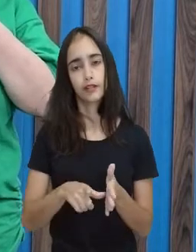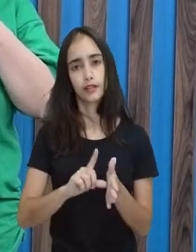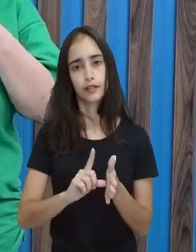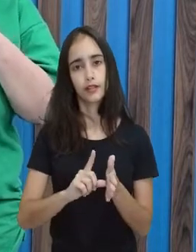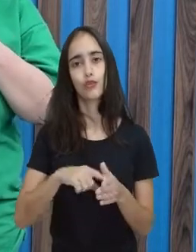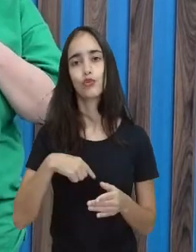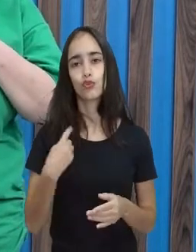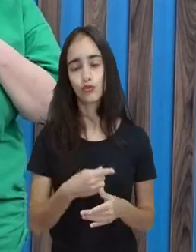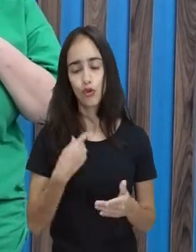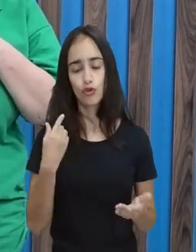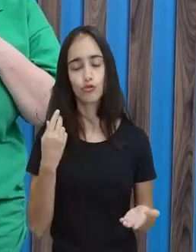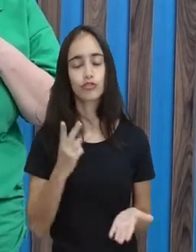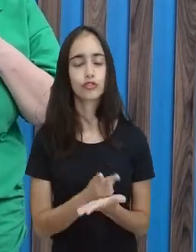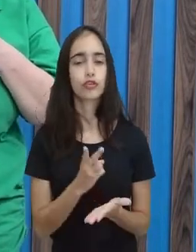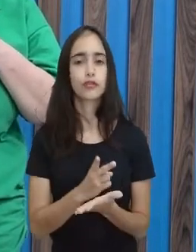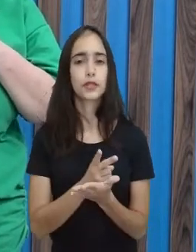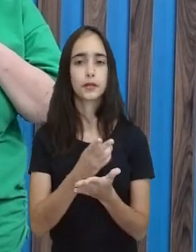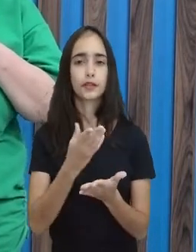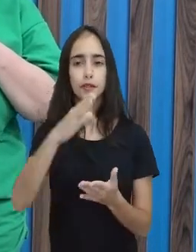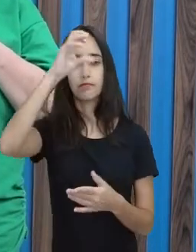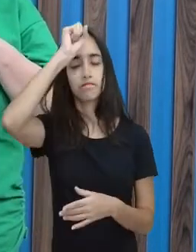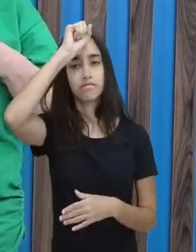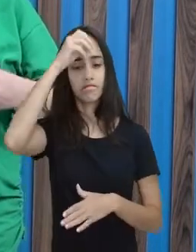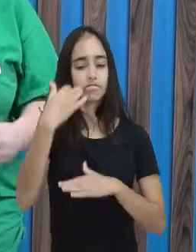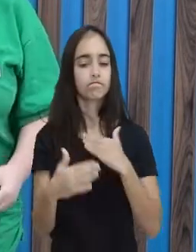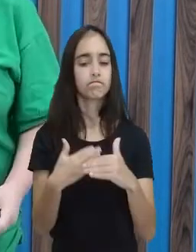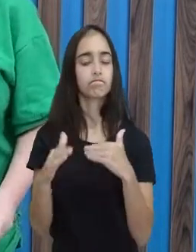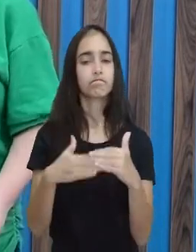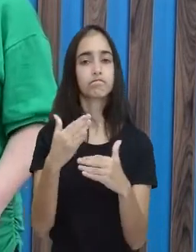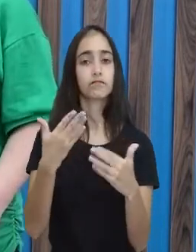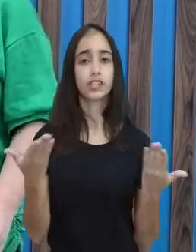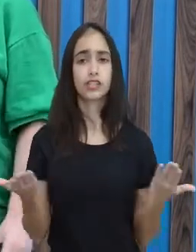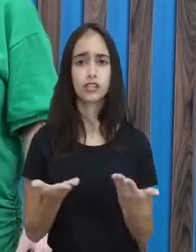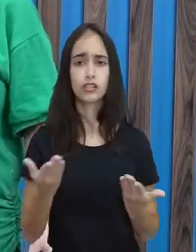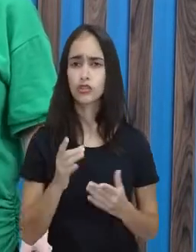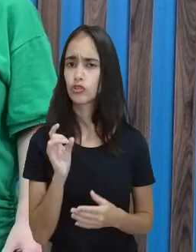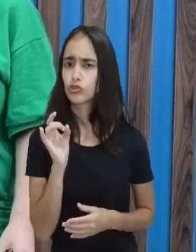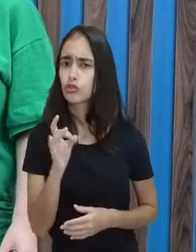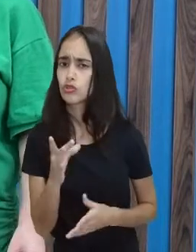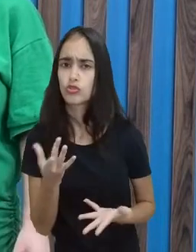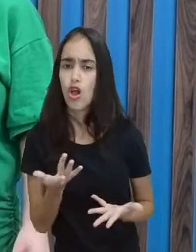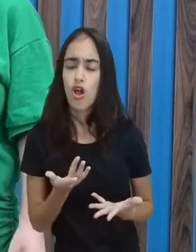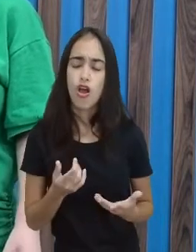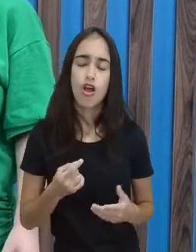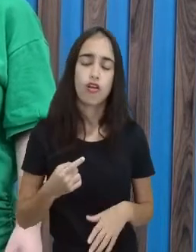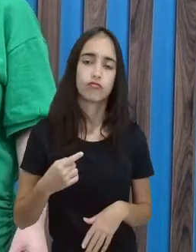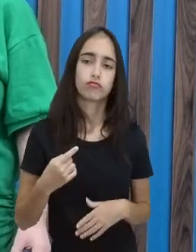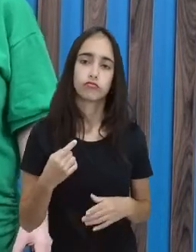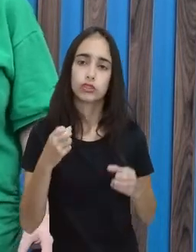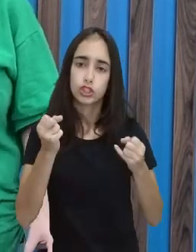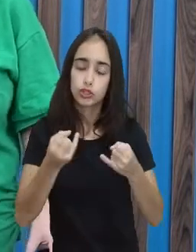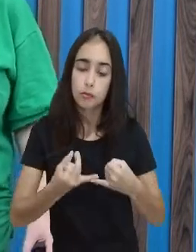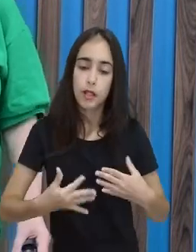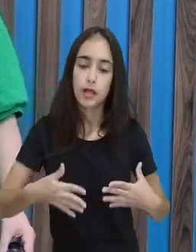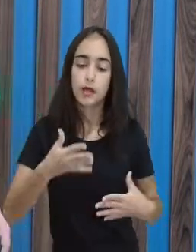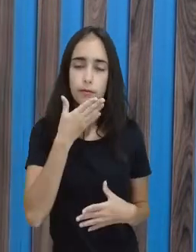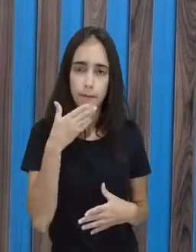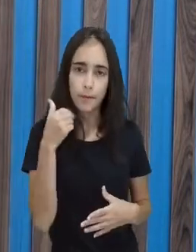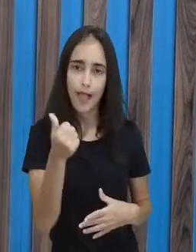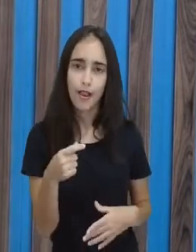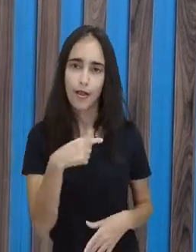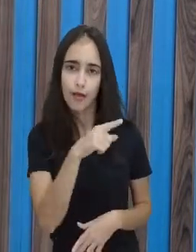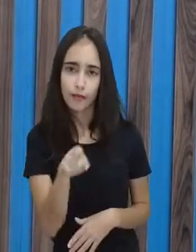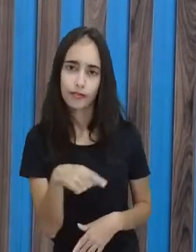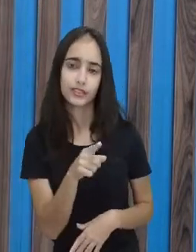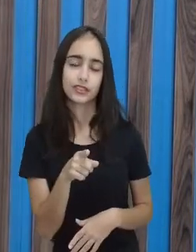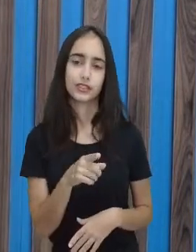apenas reforçando a questão do grandezas e inversamentos proporcionais.